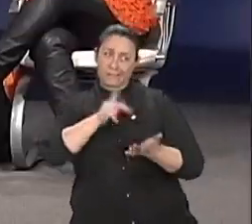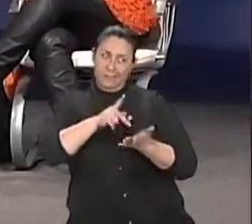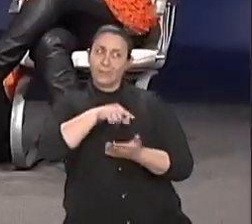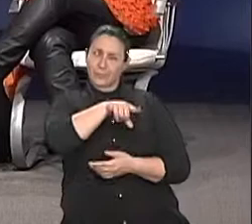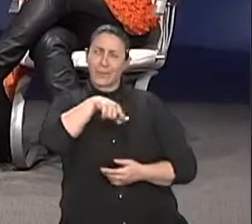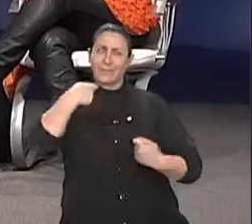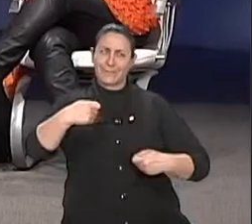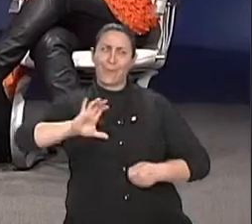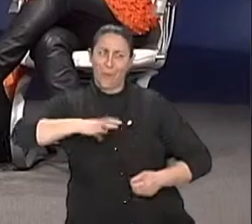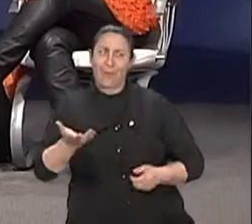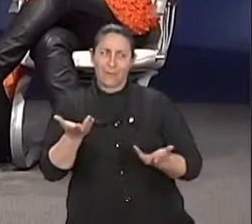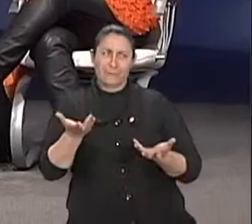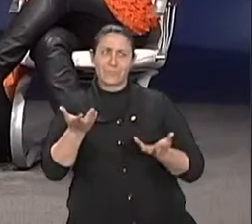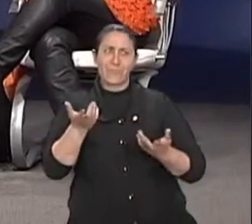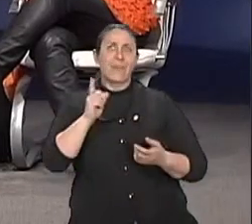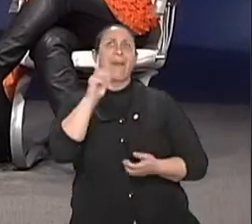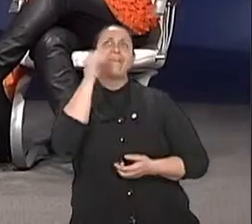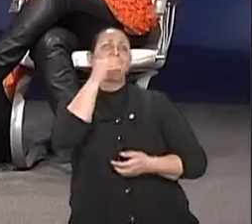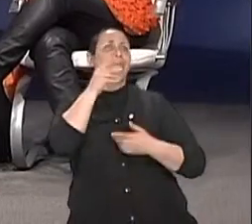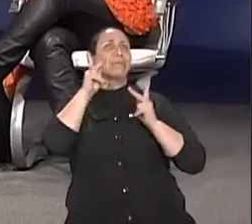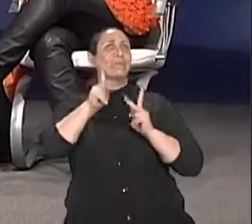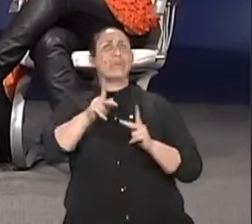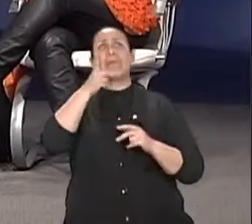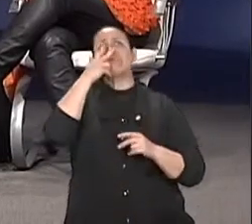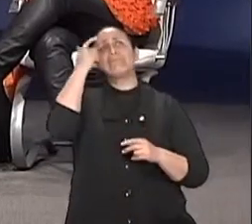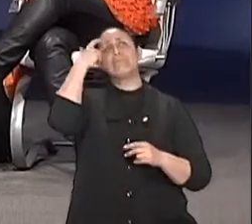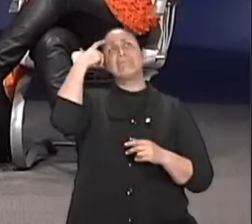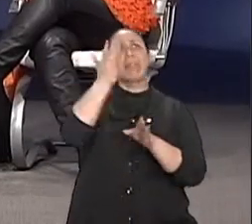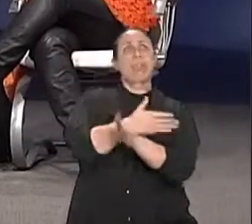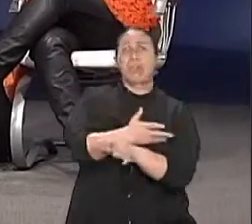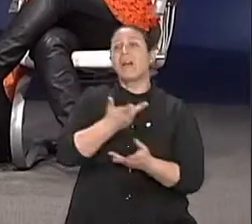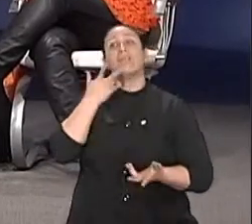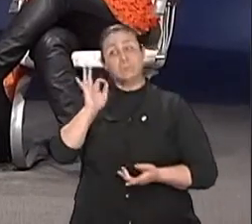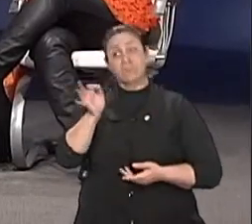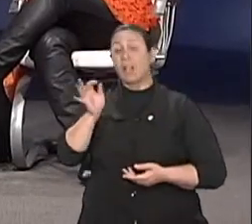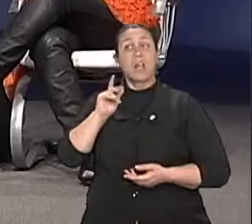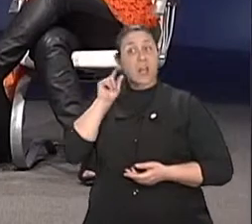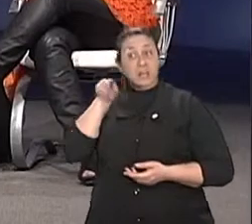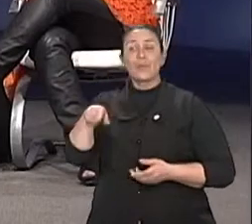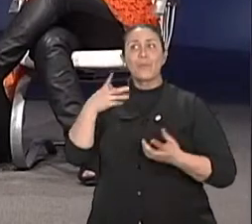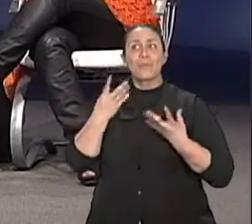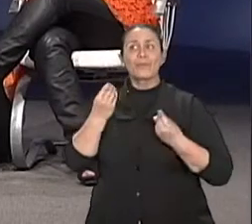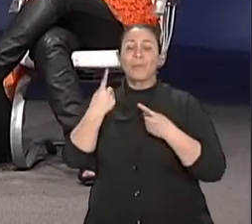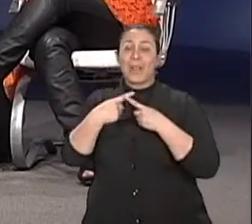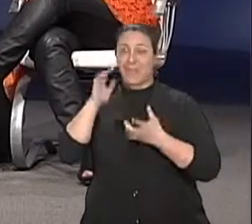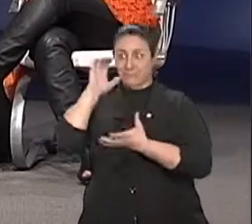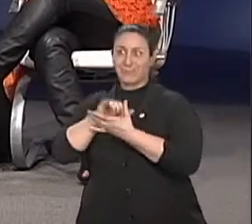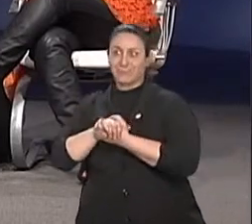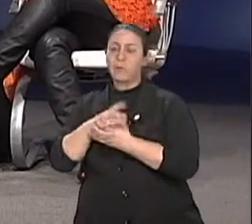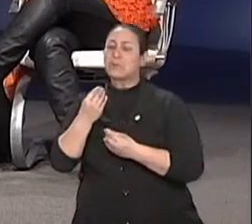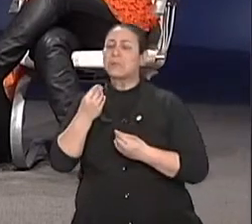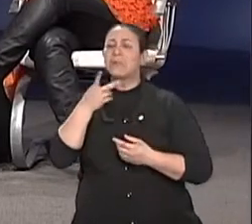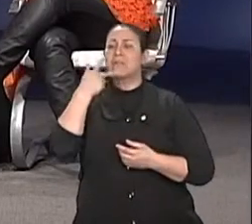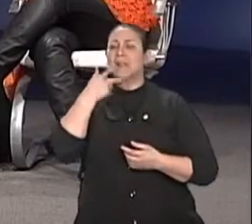fraca, não? Não. Isso pra corajosa. E é que nem sempre falo assim, é um investimento até quando? Até